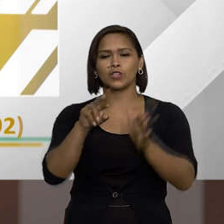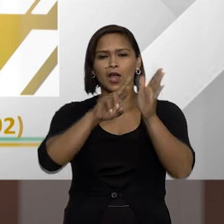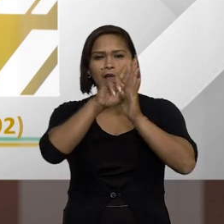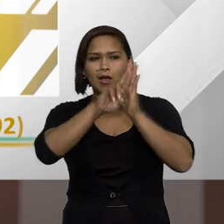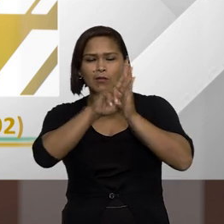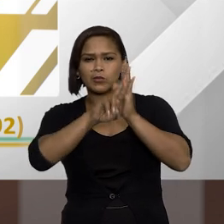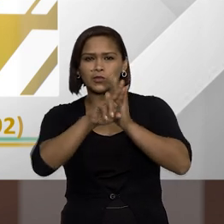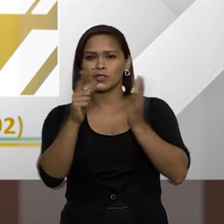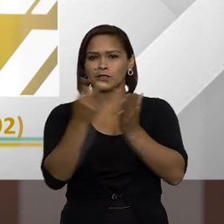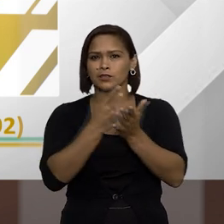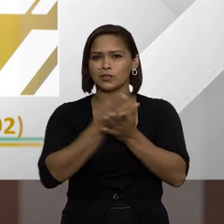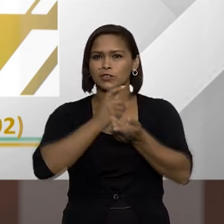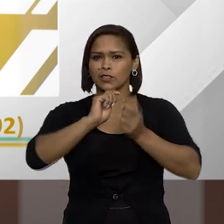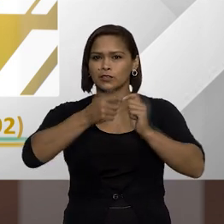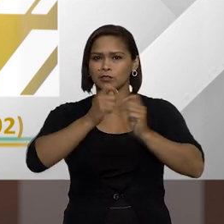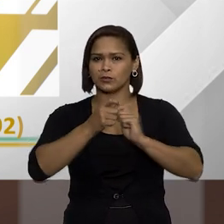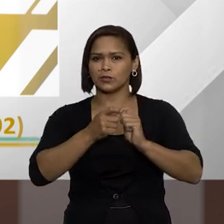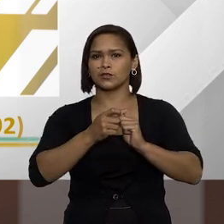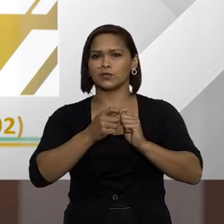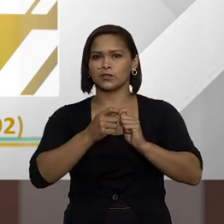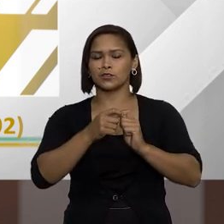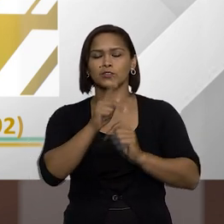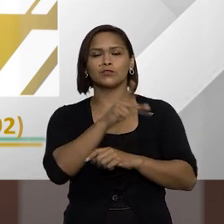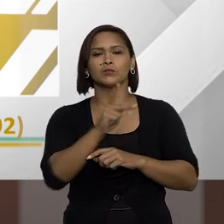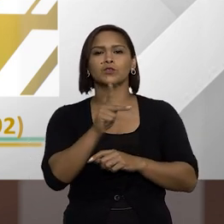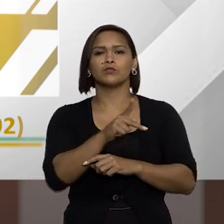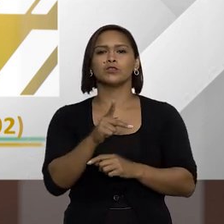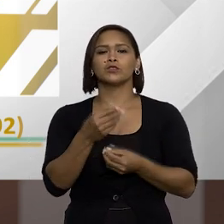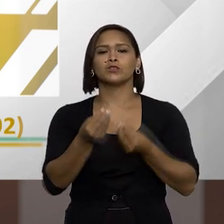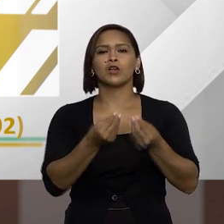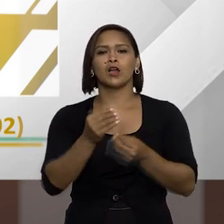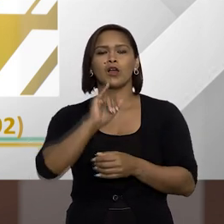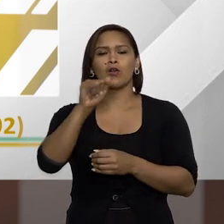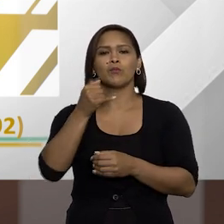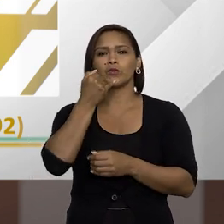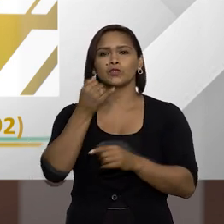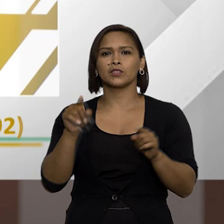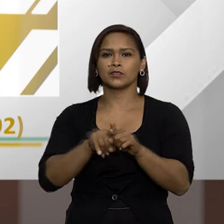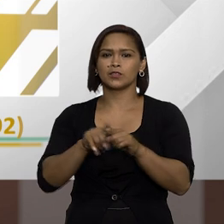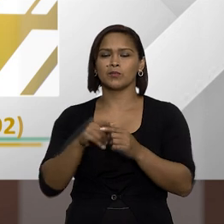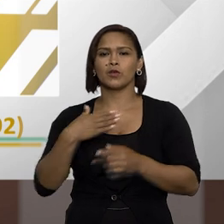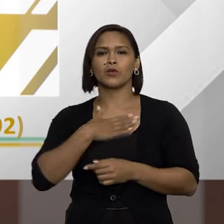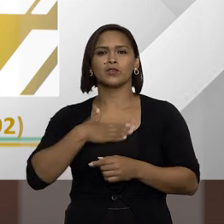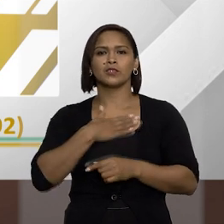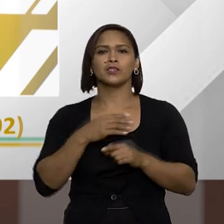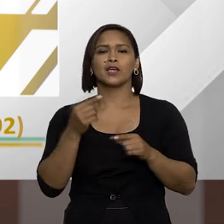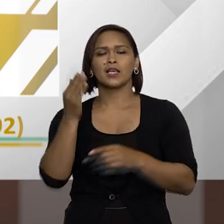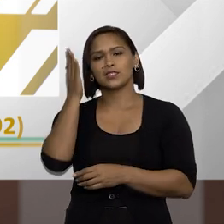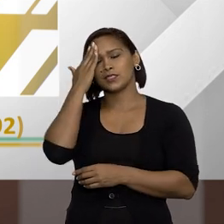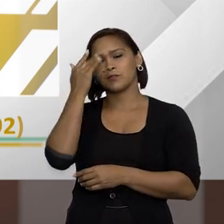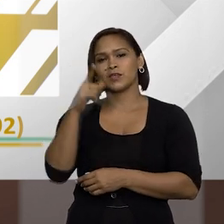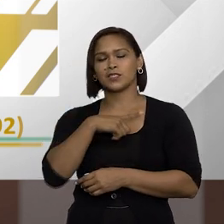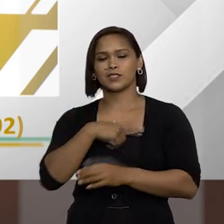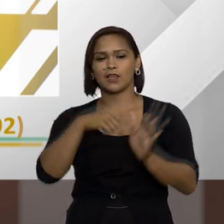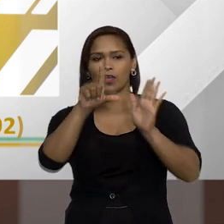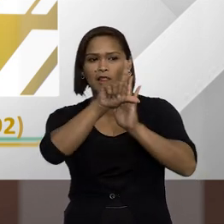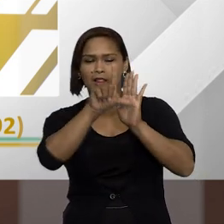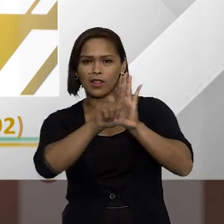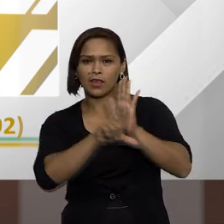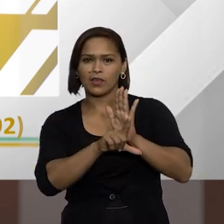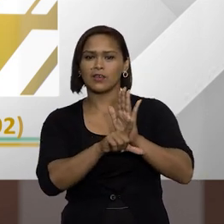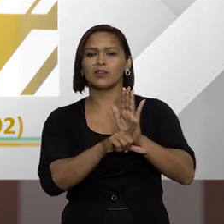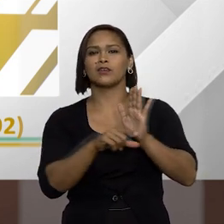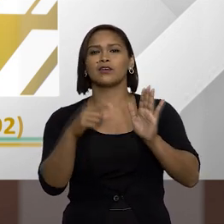apuração de atos de improbidade administrativa professor Daudi aproveitando então eu gostaria de saber também se há requisitos legais